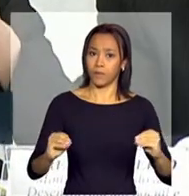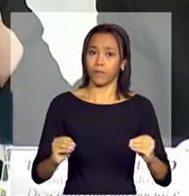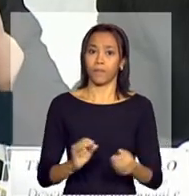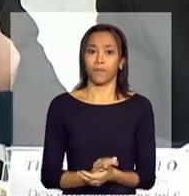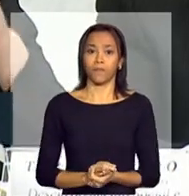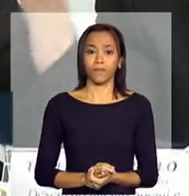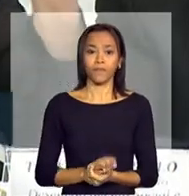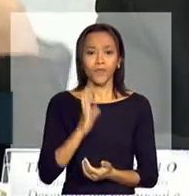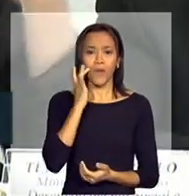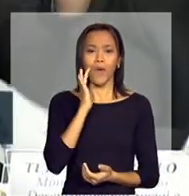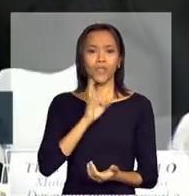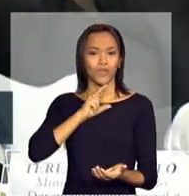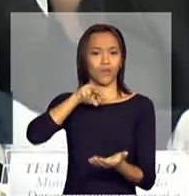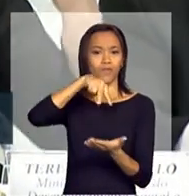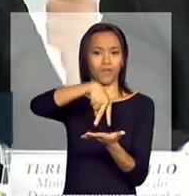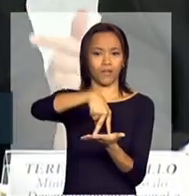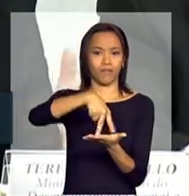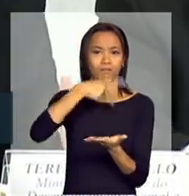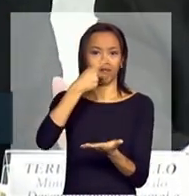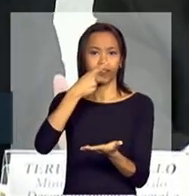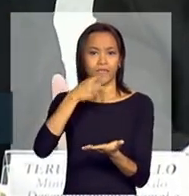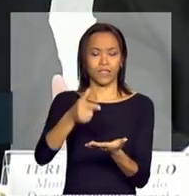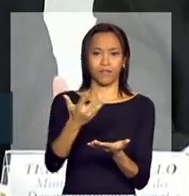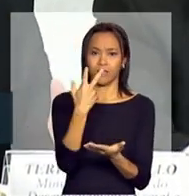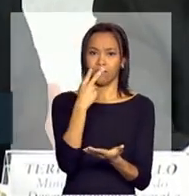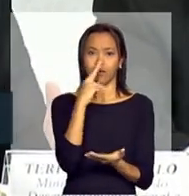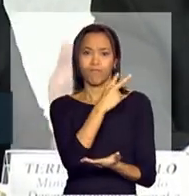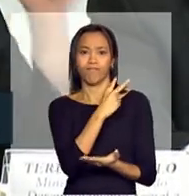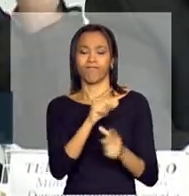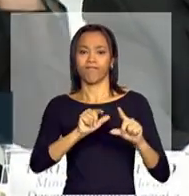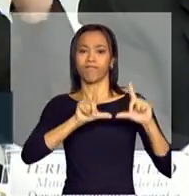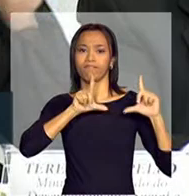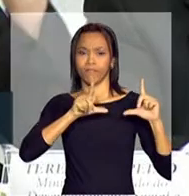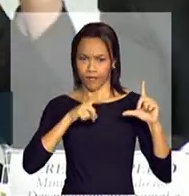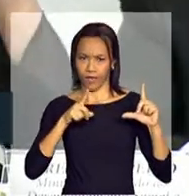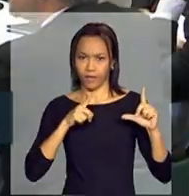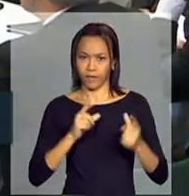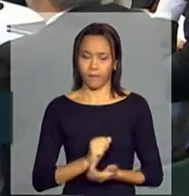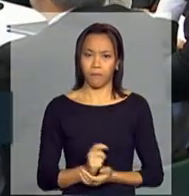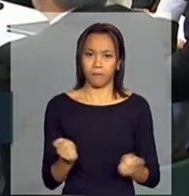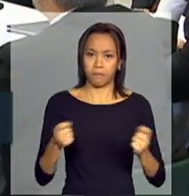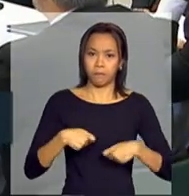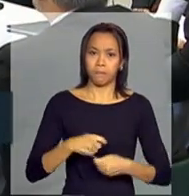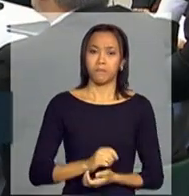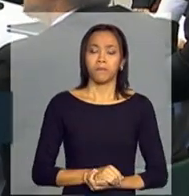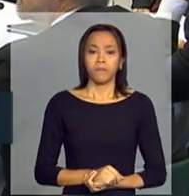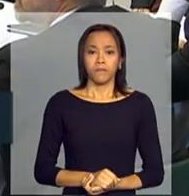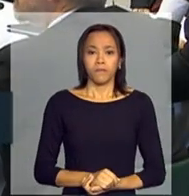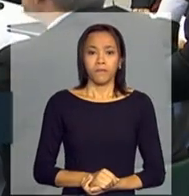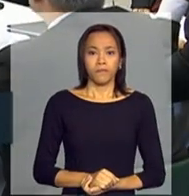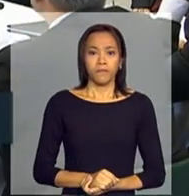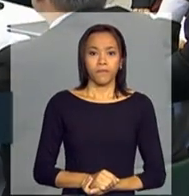lá na frente, senão vocês vão ficar me olhando e vai estar a apresentação lá. Tem um... Tem, tem, tem sim.